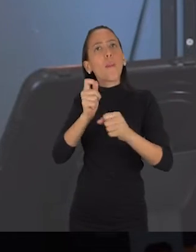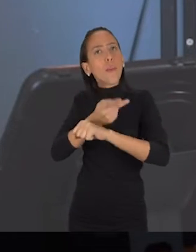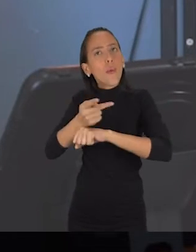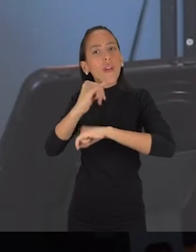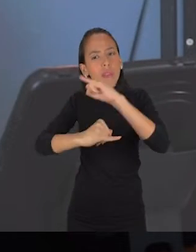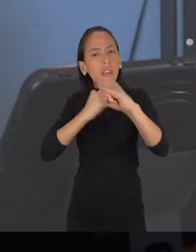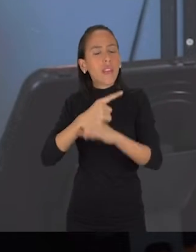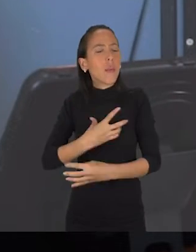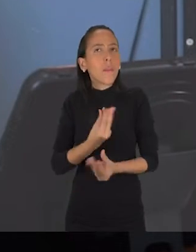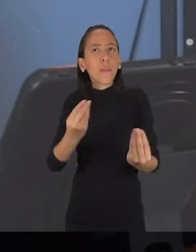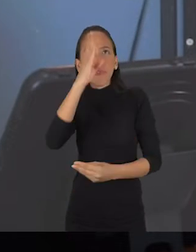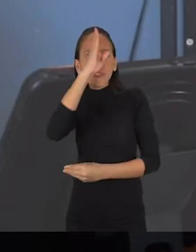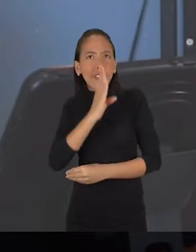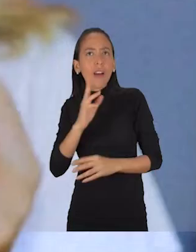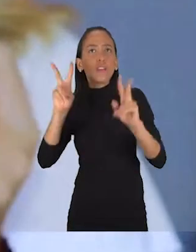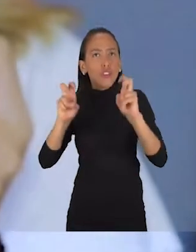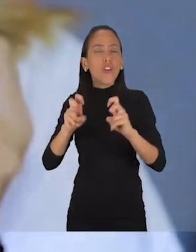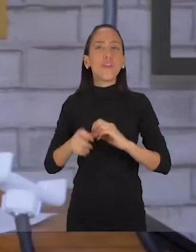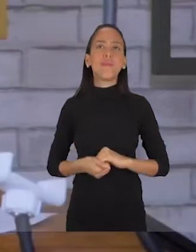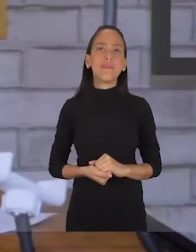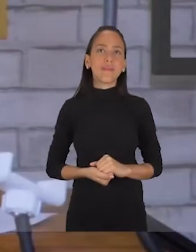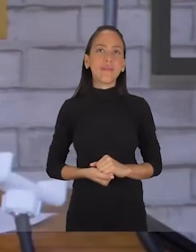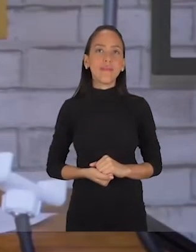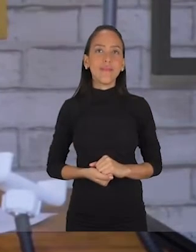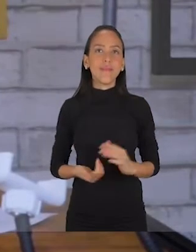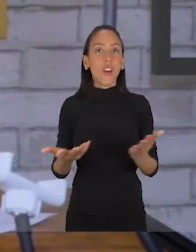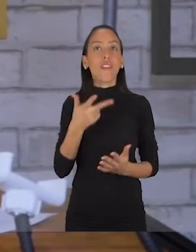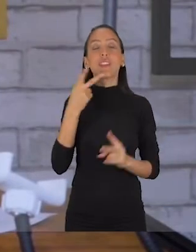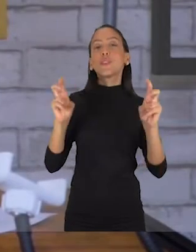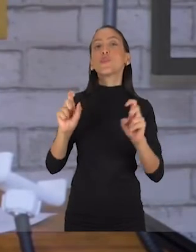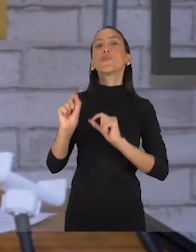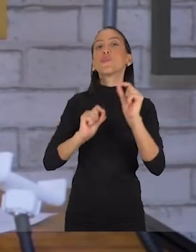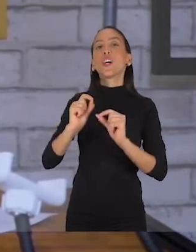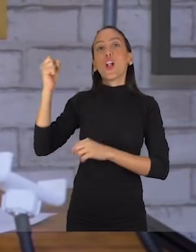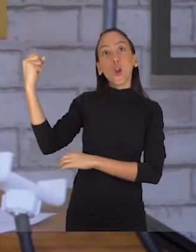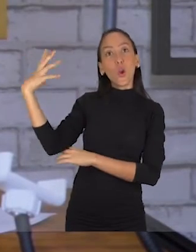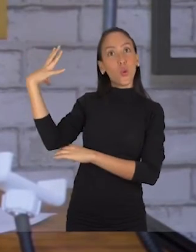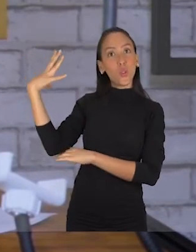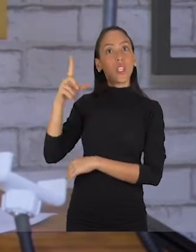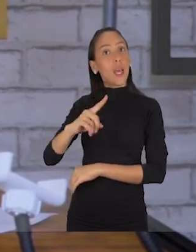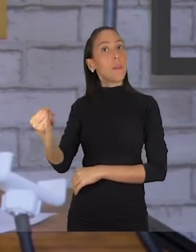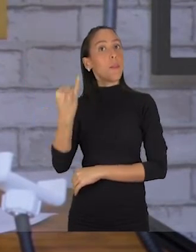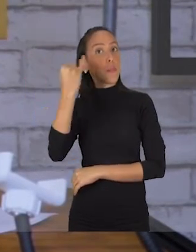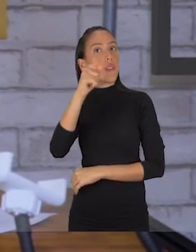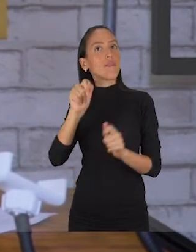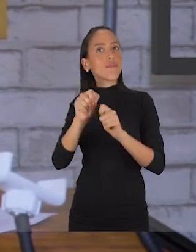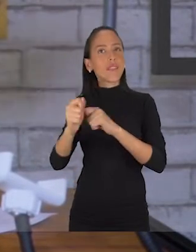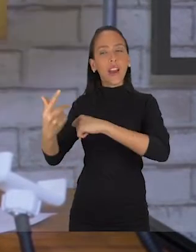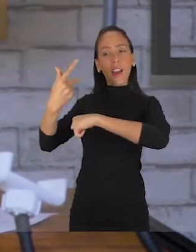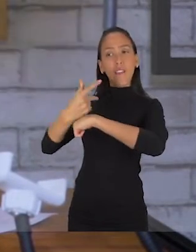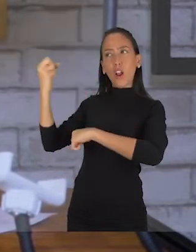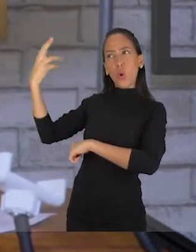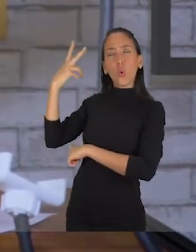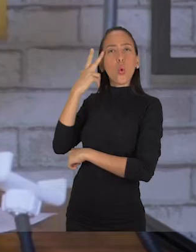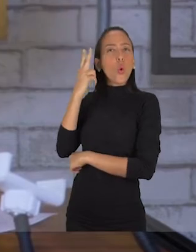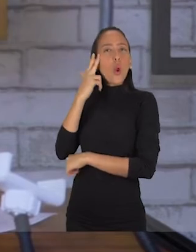na internet, tem muita coisa gratuita por aí. Bora falar de luz, então. É importante que você sempre grave com uma luz neutra. Se você